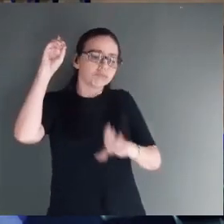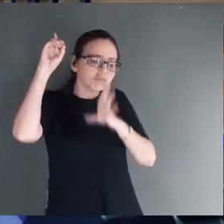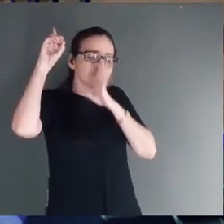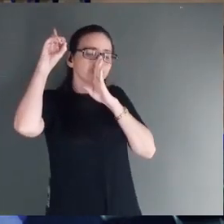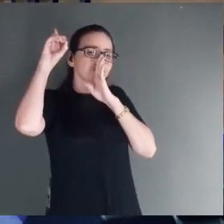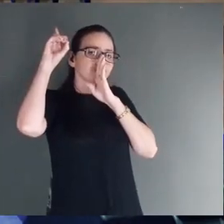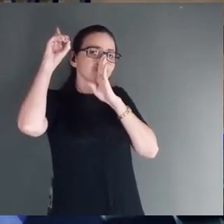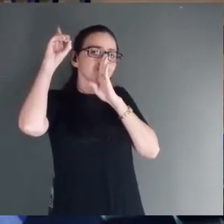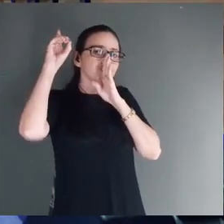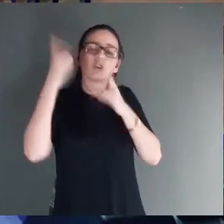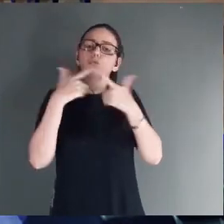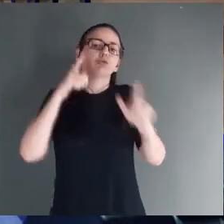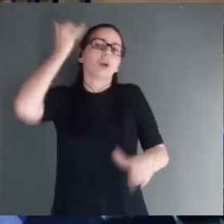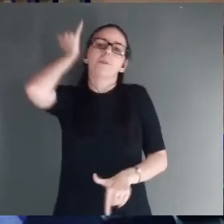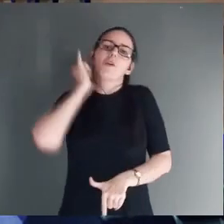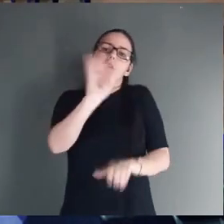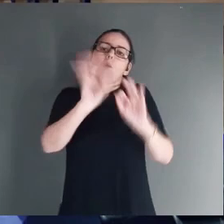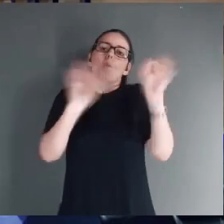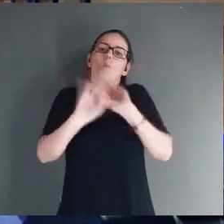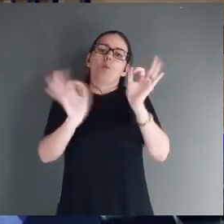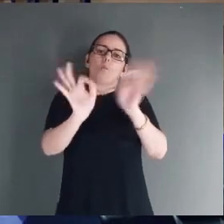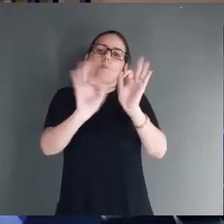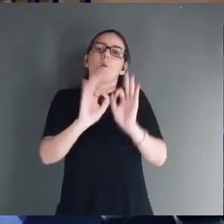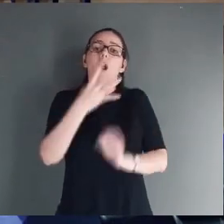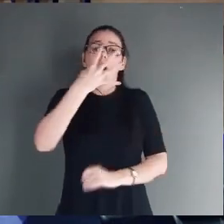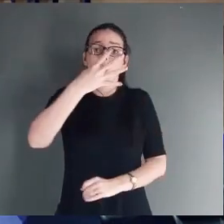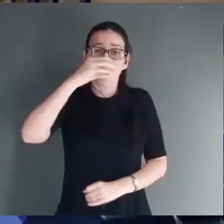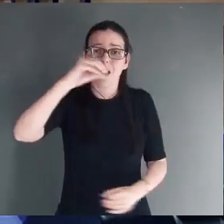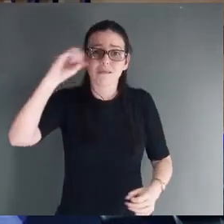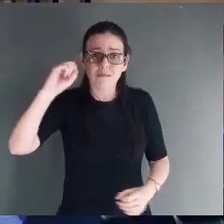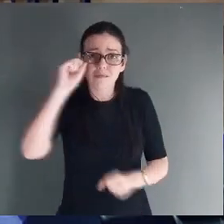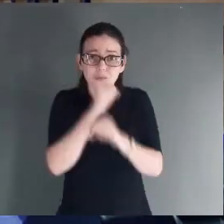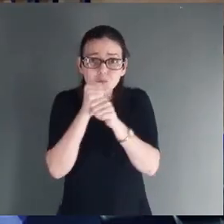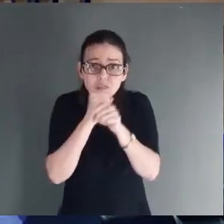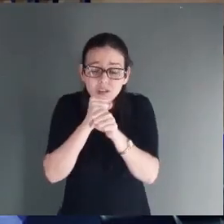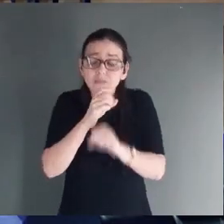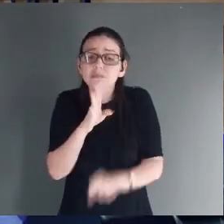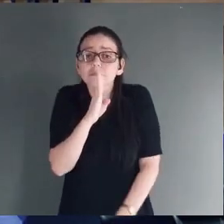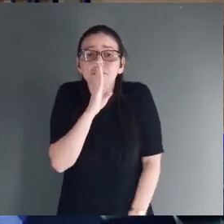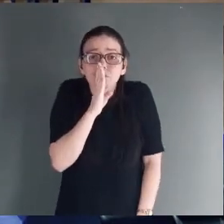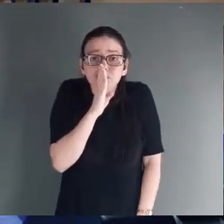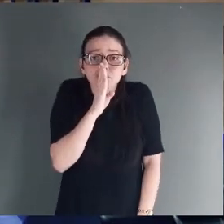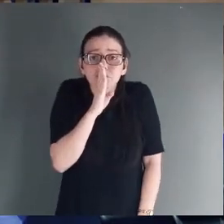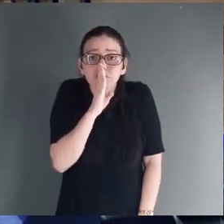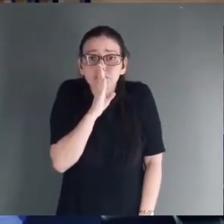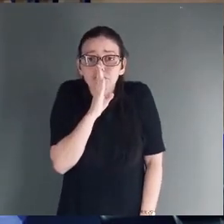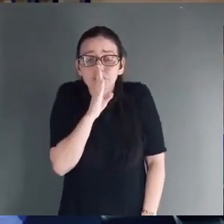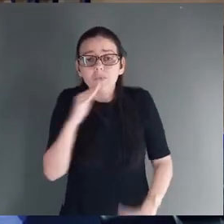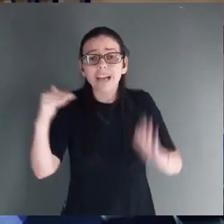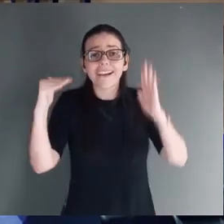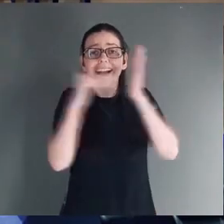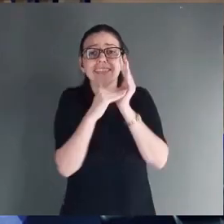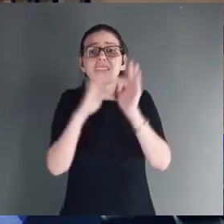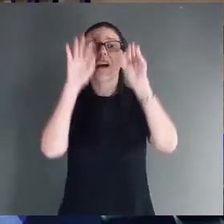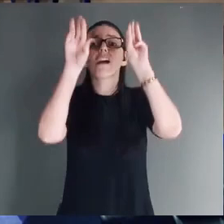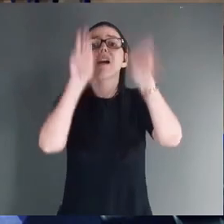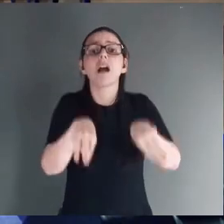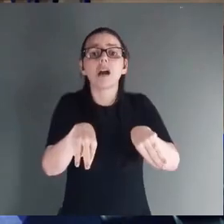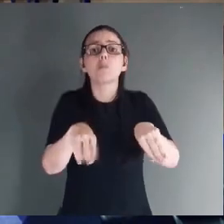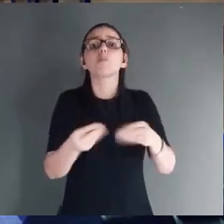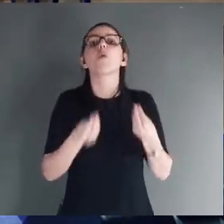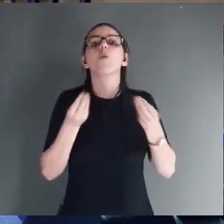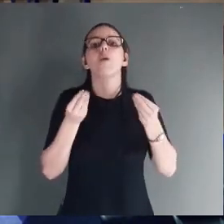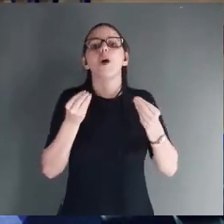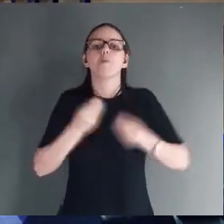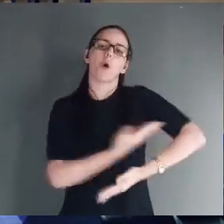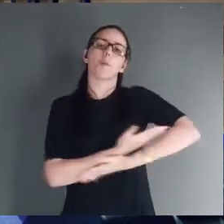tinha profeta que buscasse a Deus. 400 anos de silêncio, até que, esse silêncio é quebrado por um